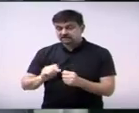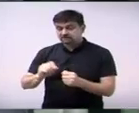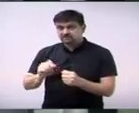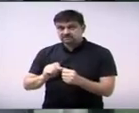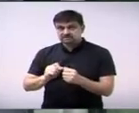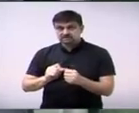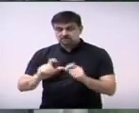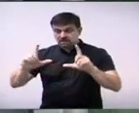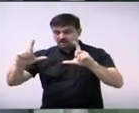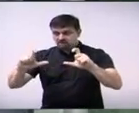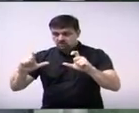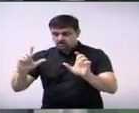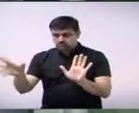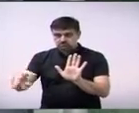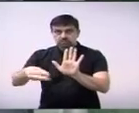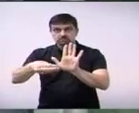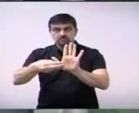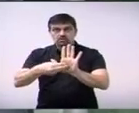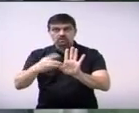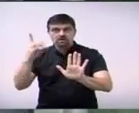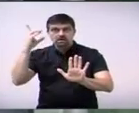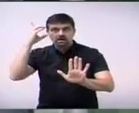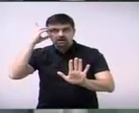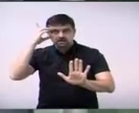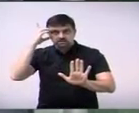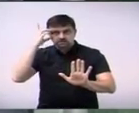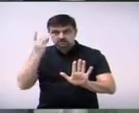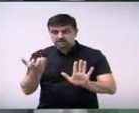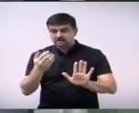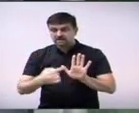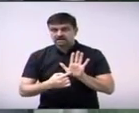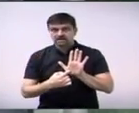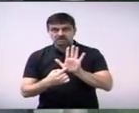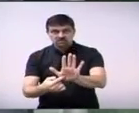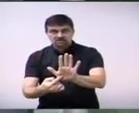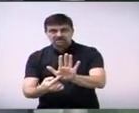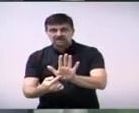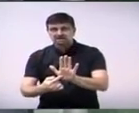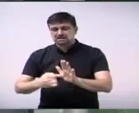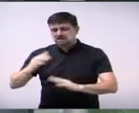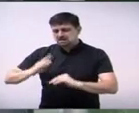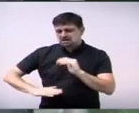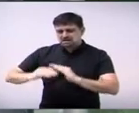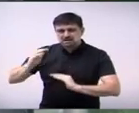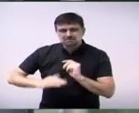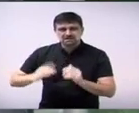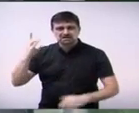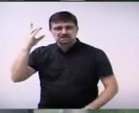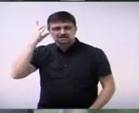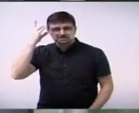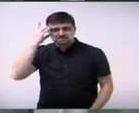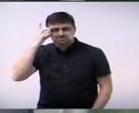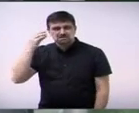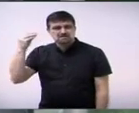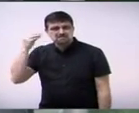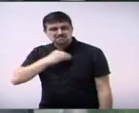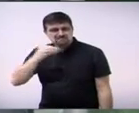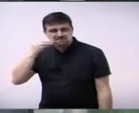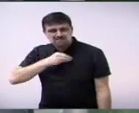foto querendo desqualificar a atuação da presidenta